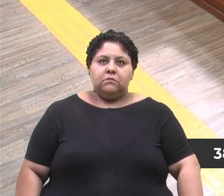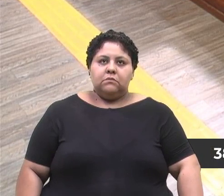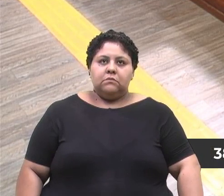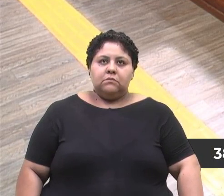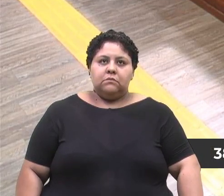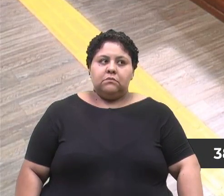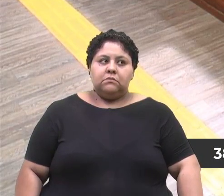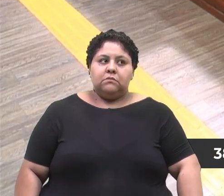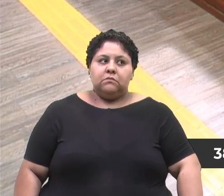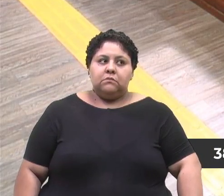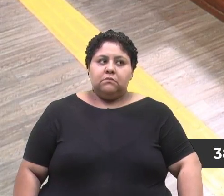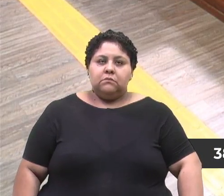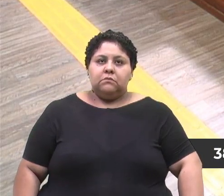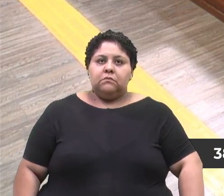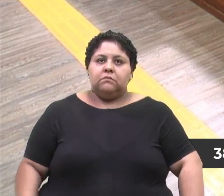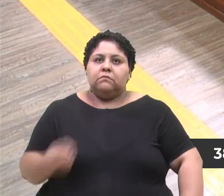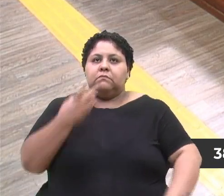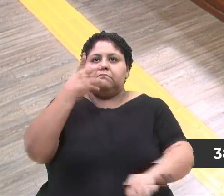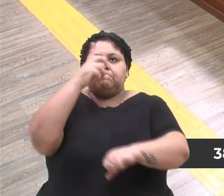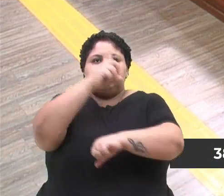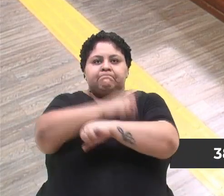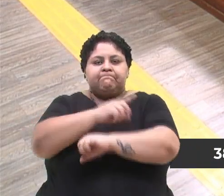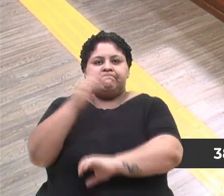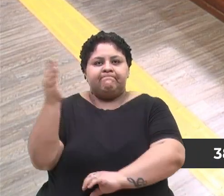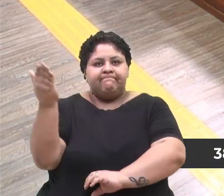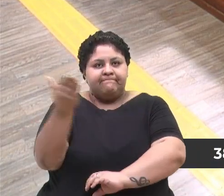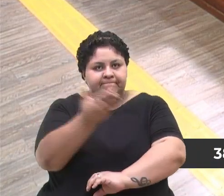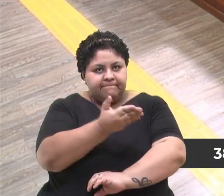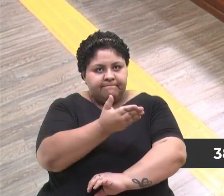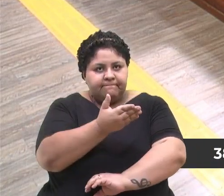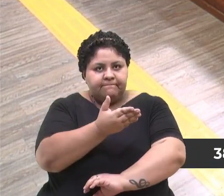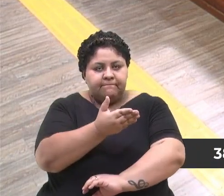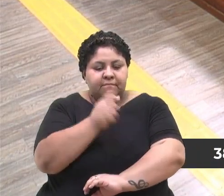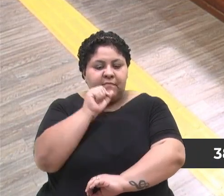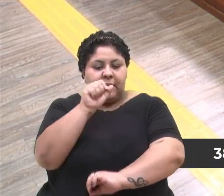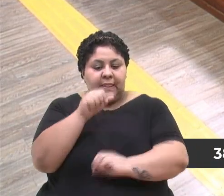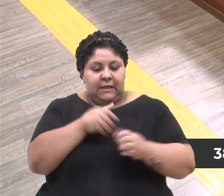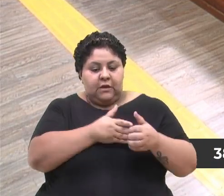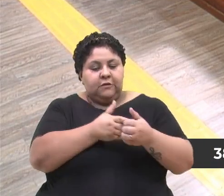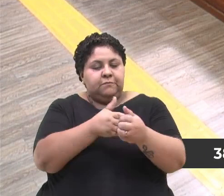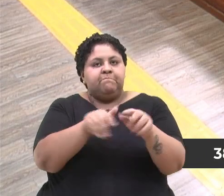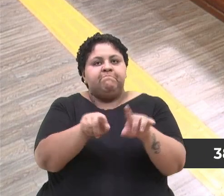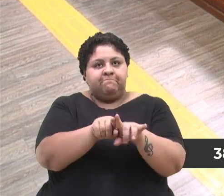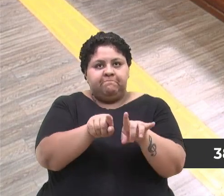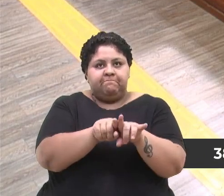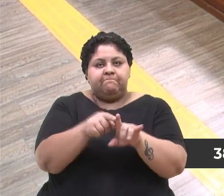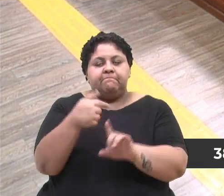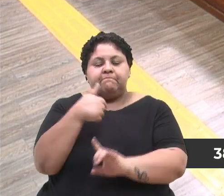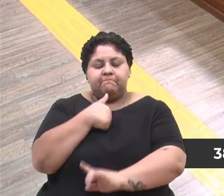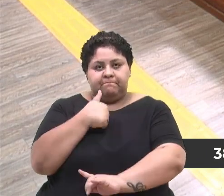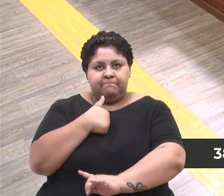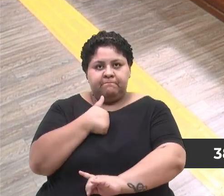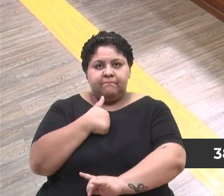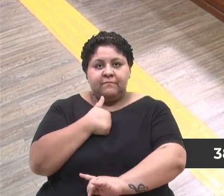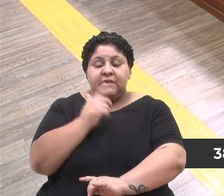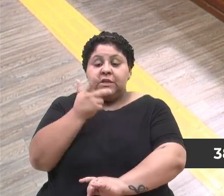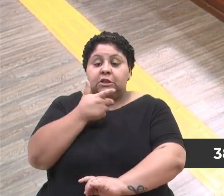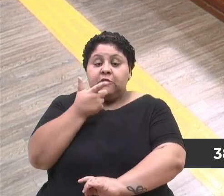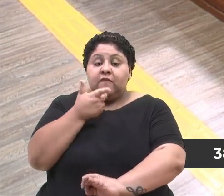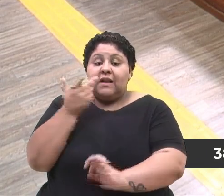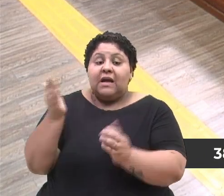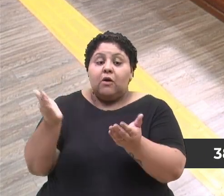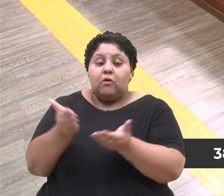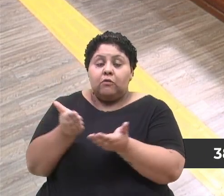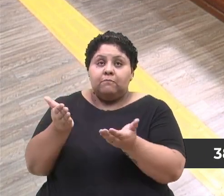Bom dia, então, bom dia a todos, a todas, a quem nos acompanha. Eu vou falar hoje,